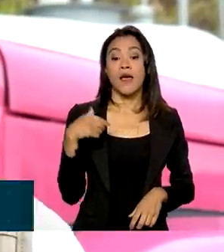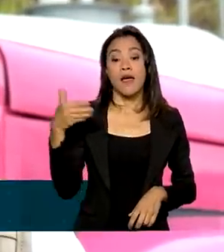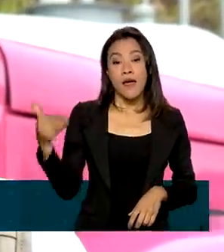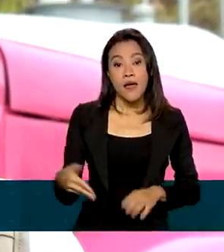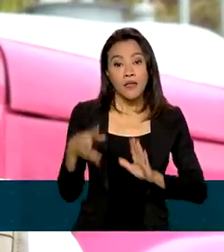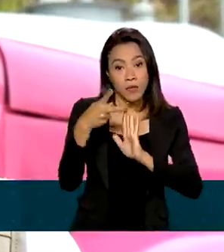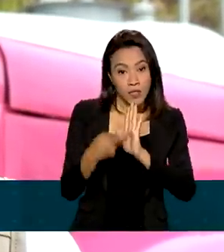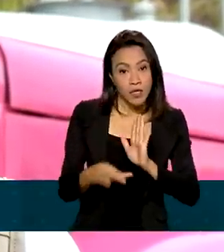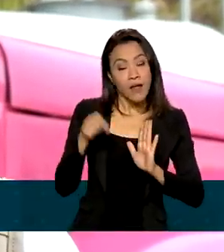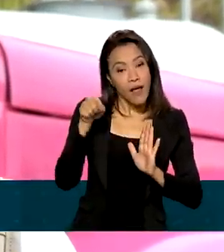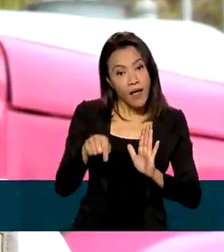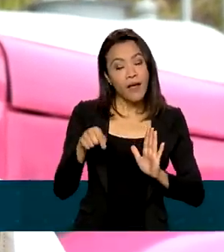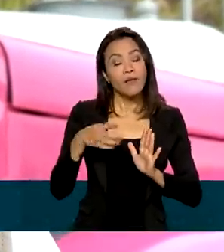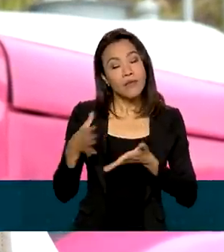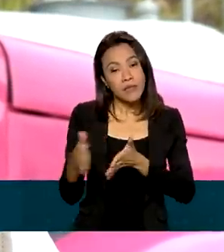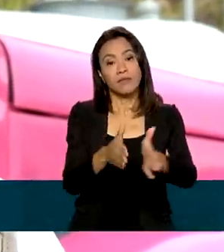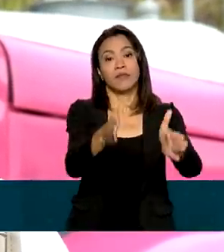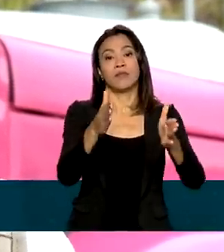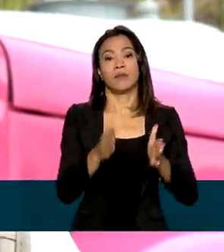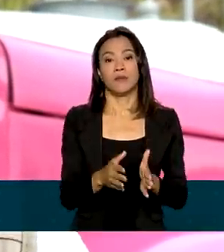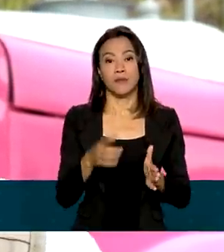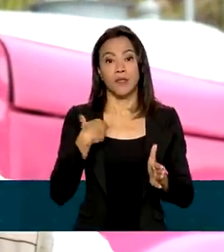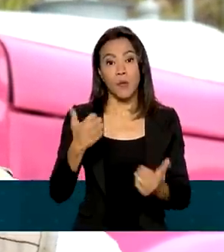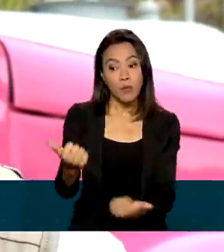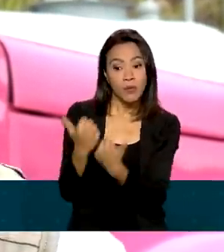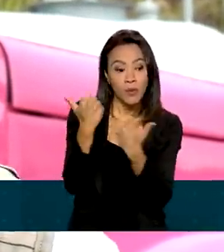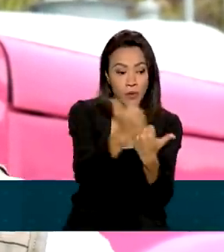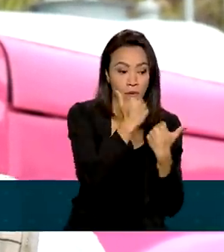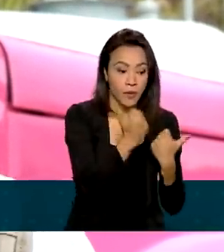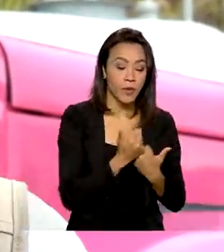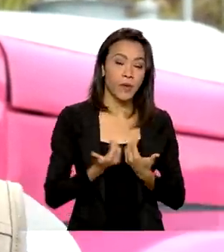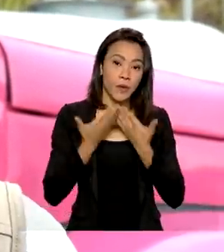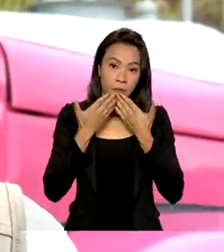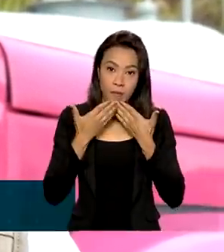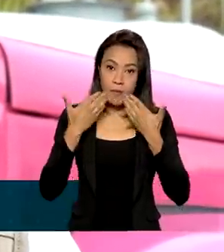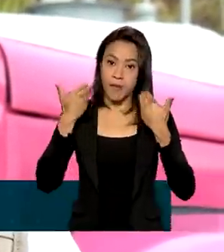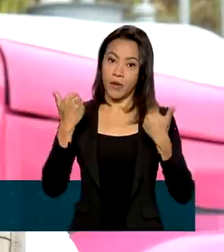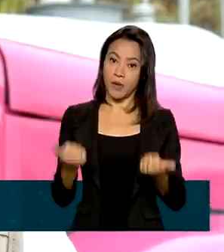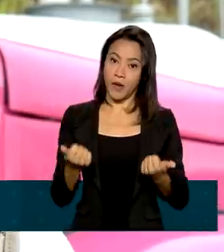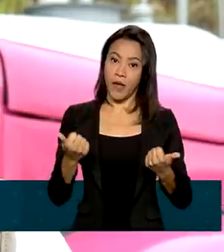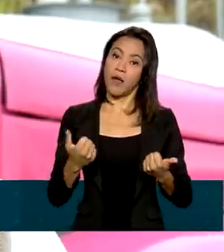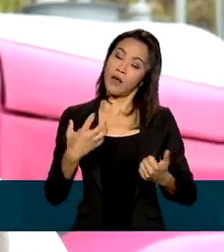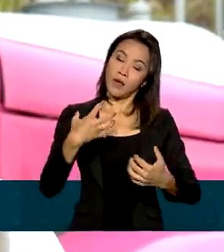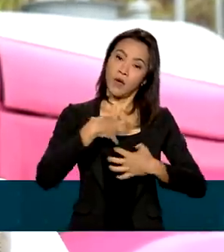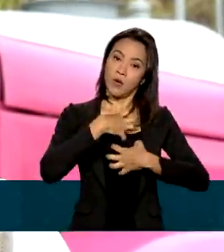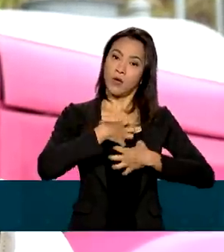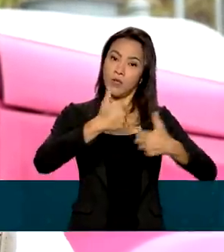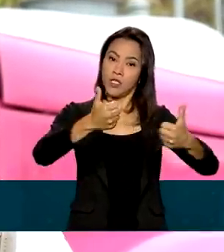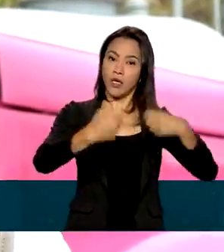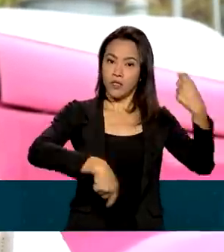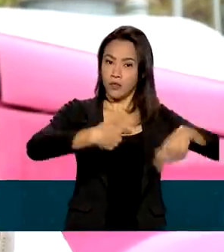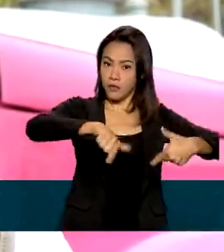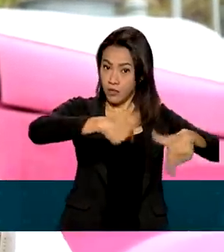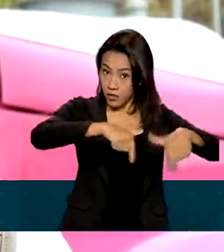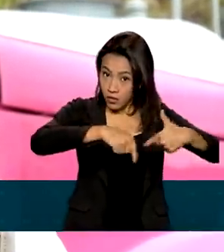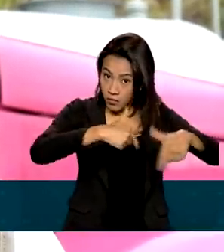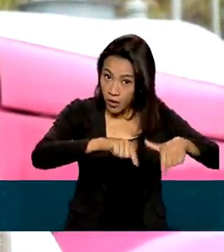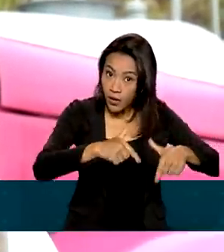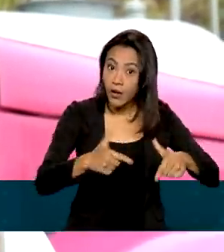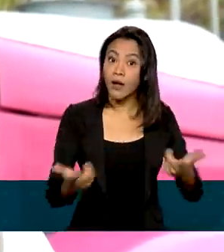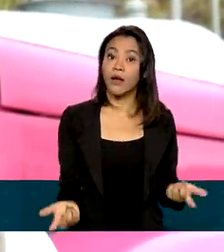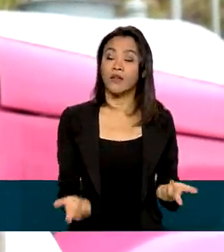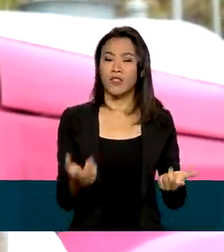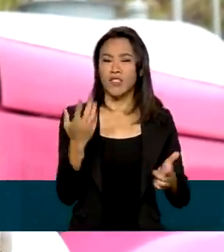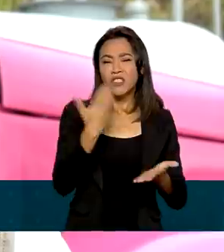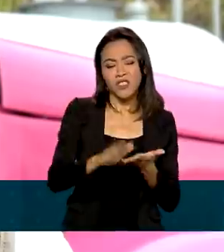é um dos caminhos para que, através do cooperativismo, através da melhoria das condições de trabalho, da diminuição de amarras